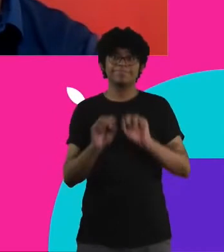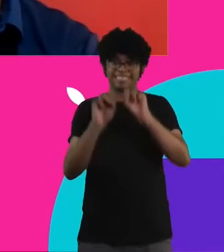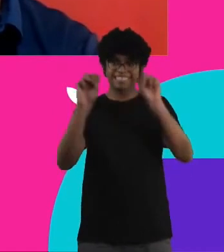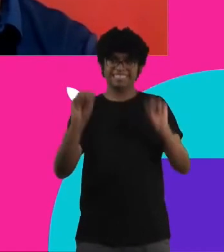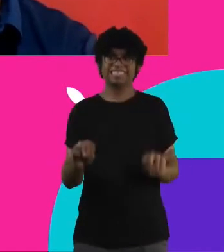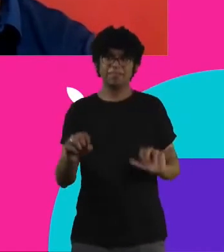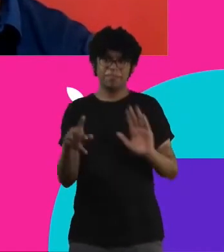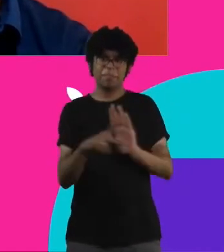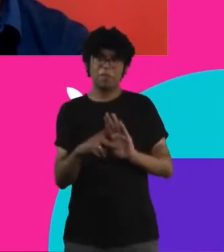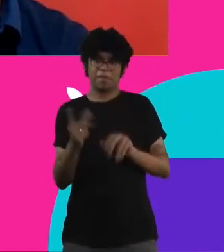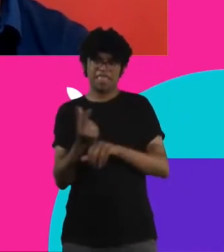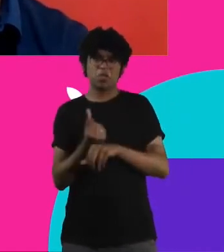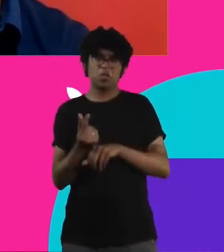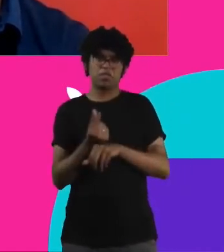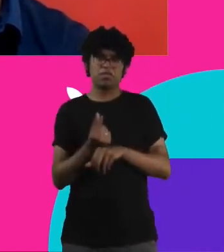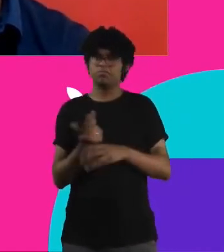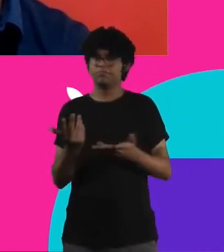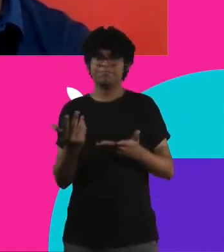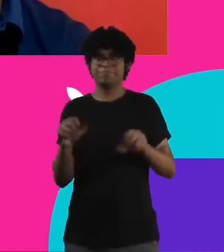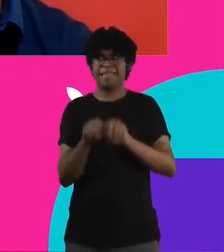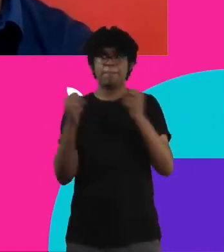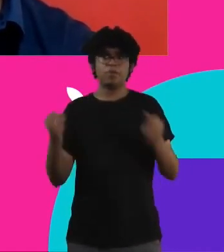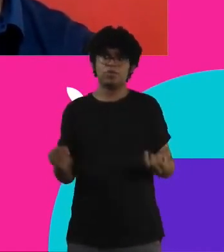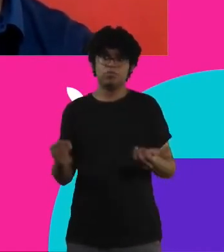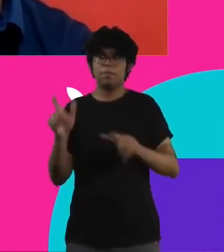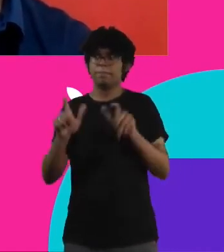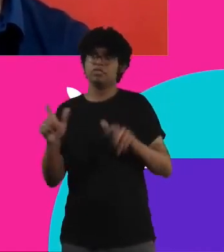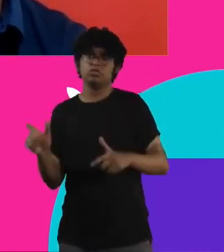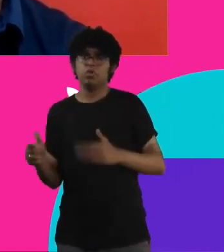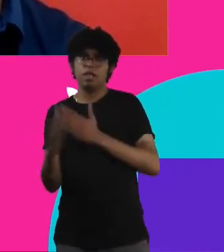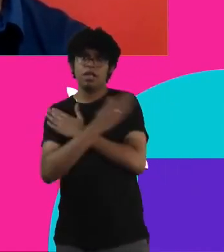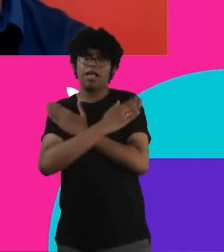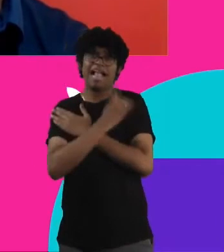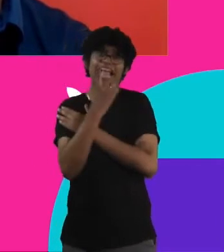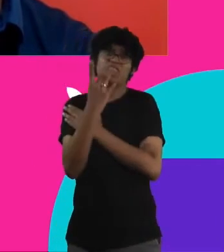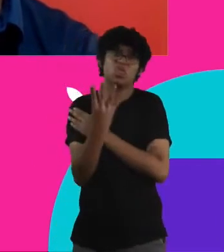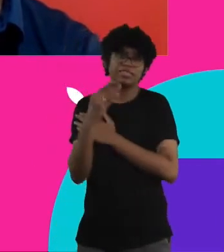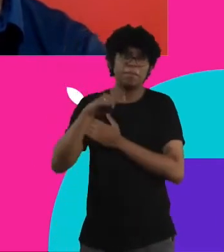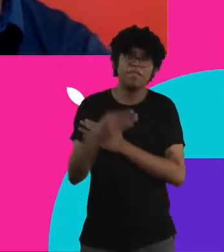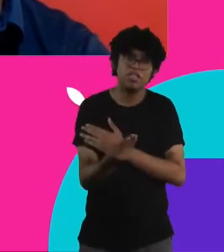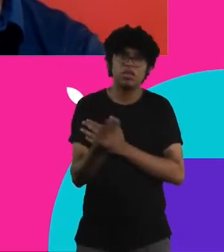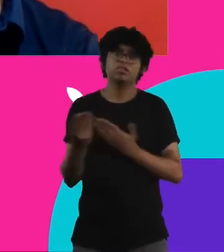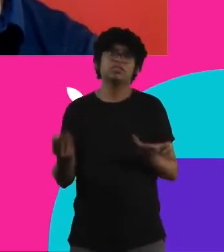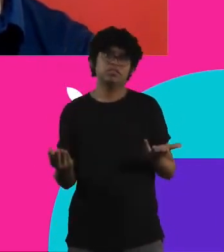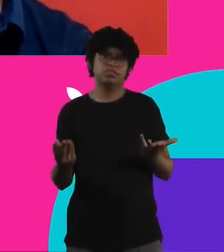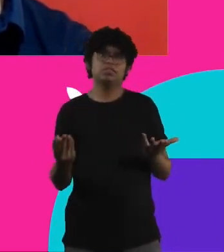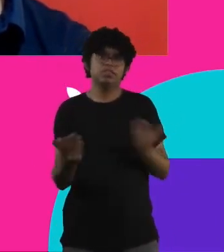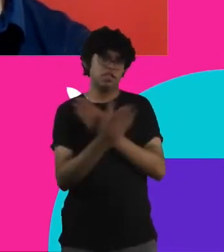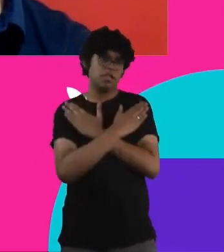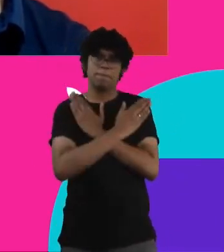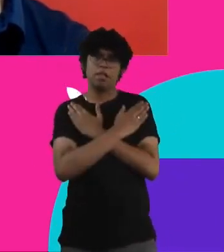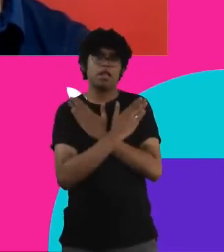foi muito desmantelado, as pessoas perderam emprego, temos aí mais de 14 milhões de brasileiros desempregados e as pessoas estão sem